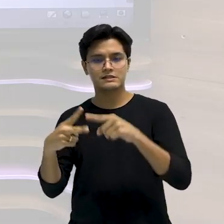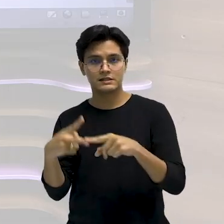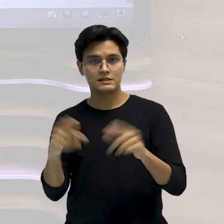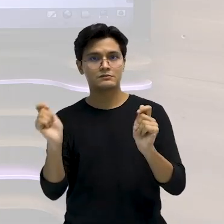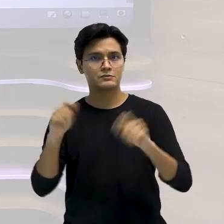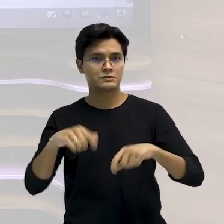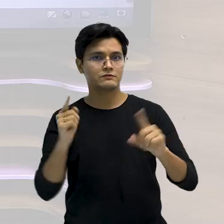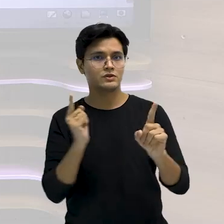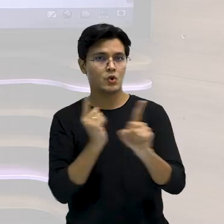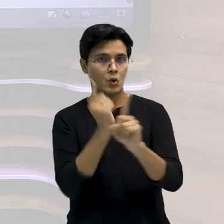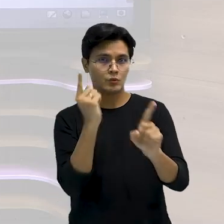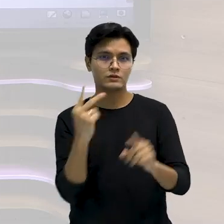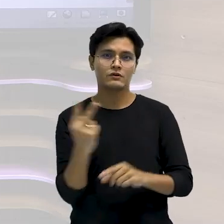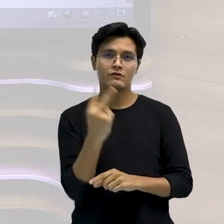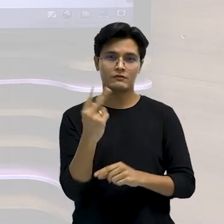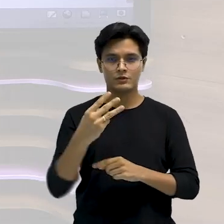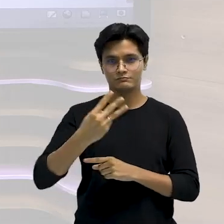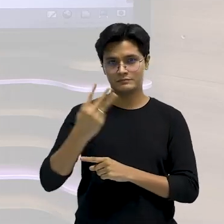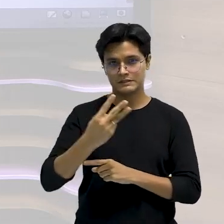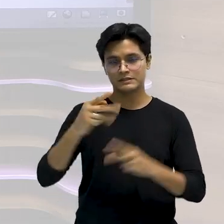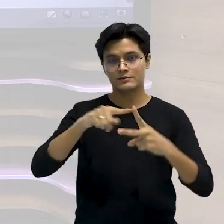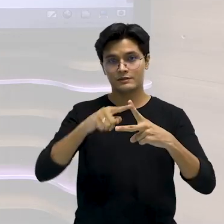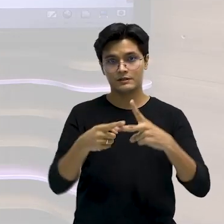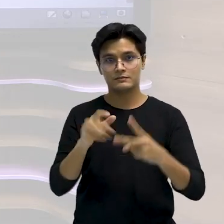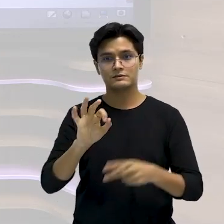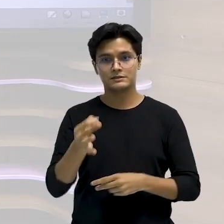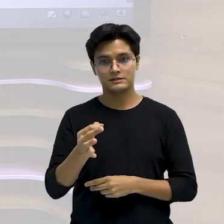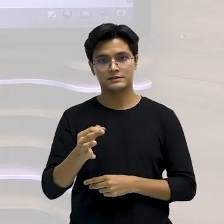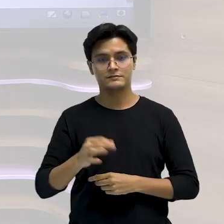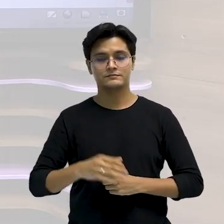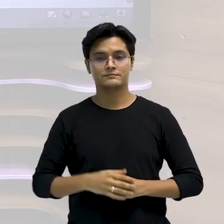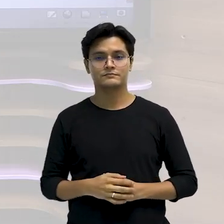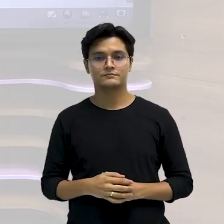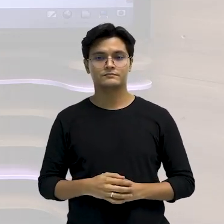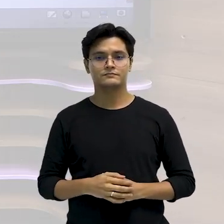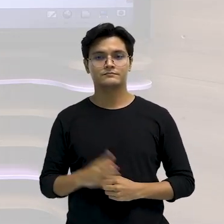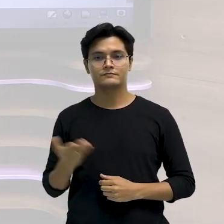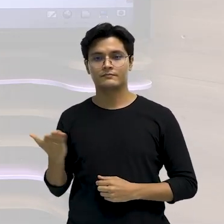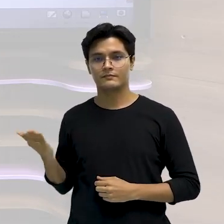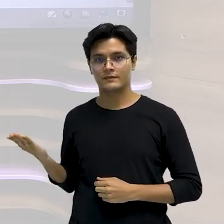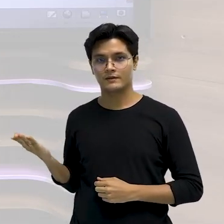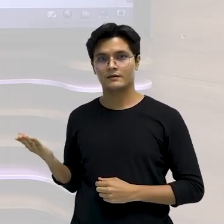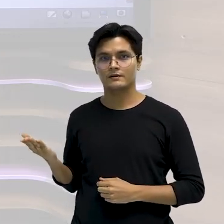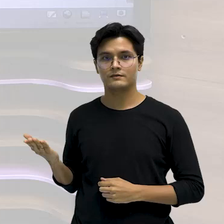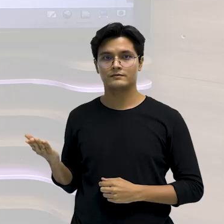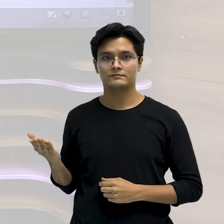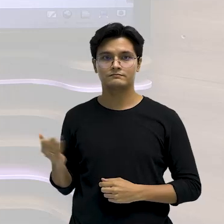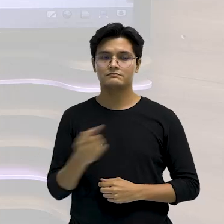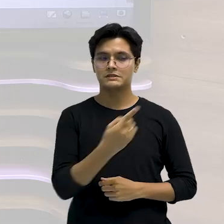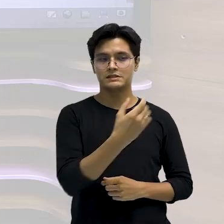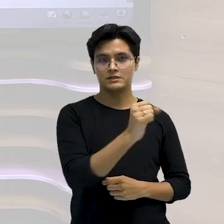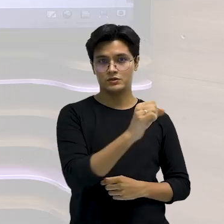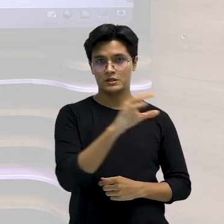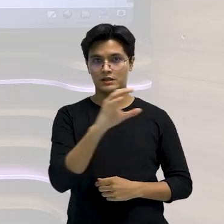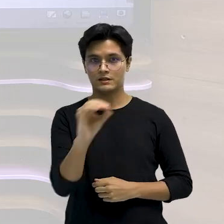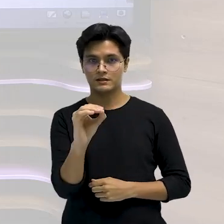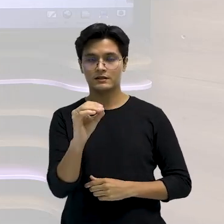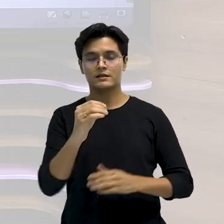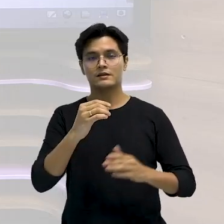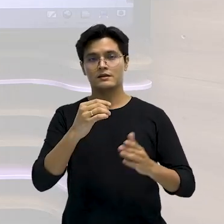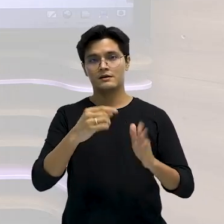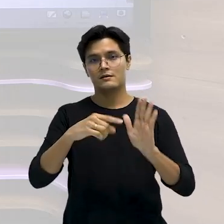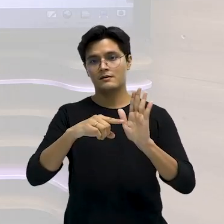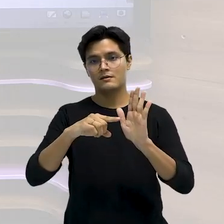valores que eu já tenho, 50 e o 60, que deu 110. E aí, quando a gente subtrai com 180, a gente